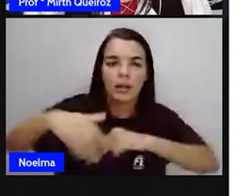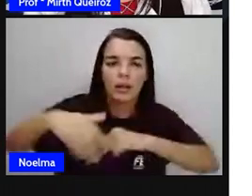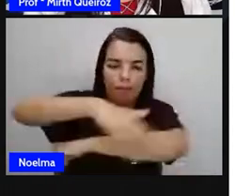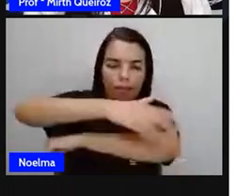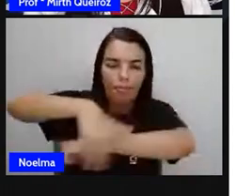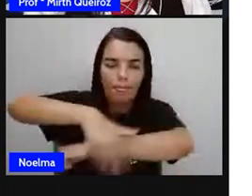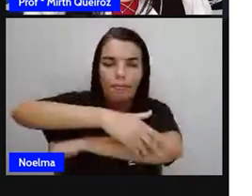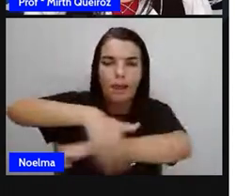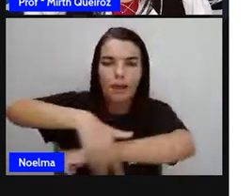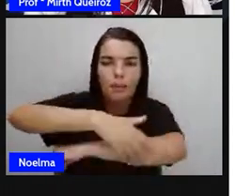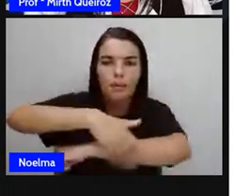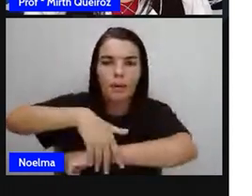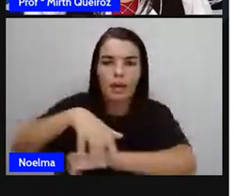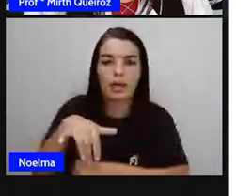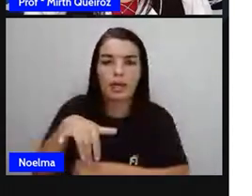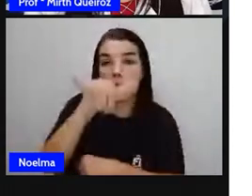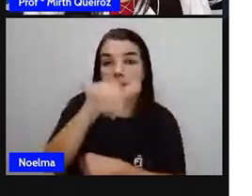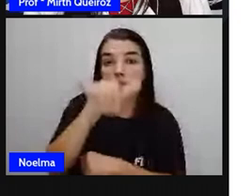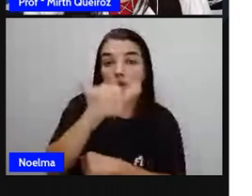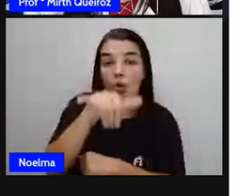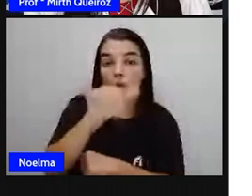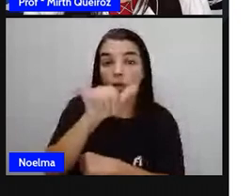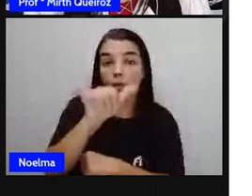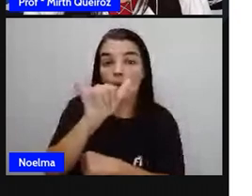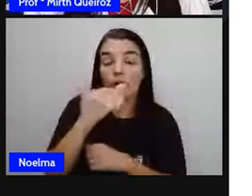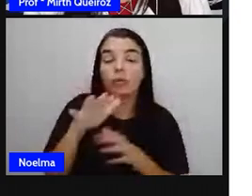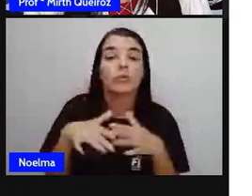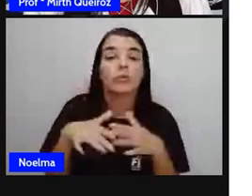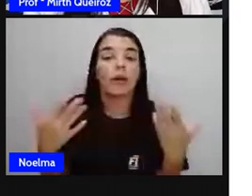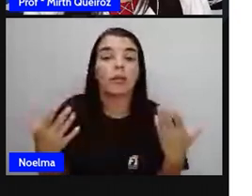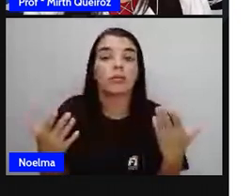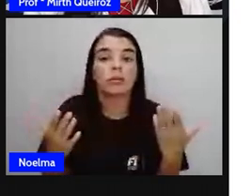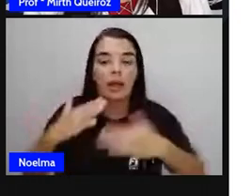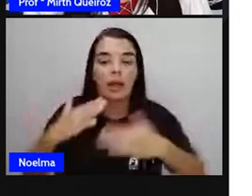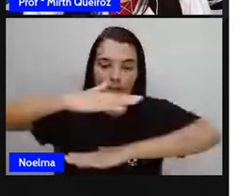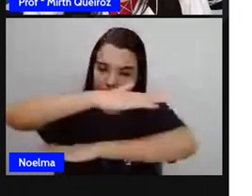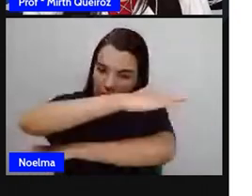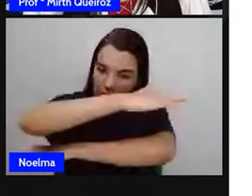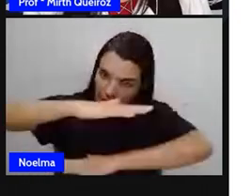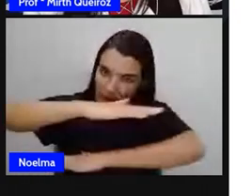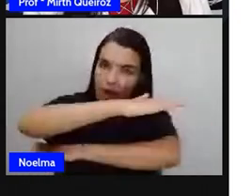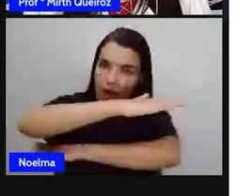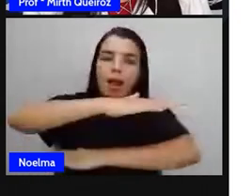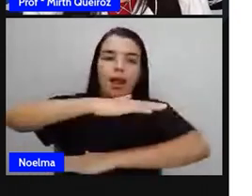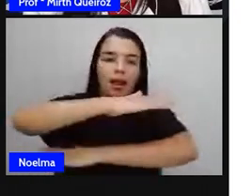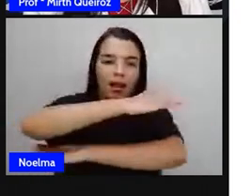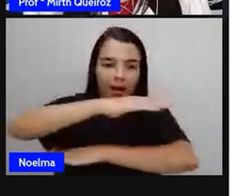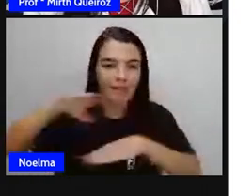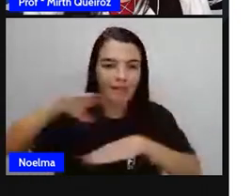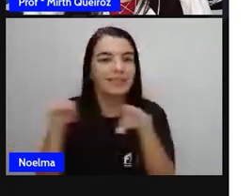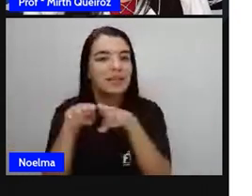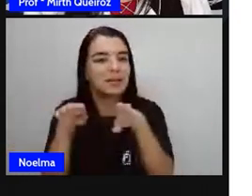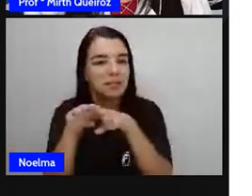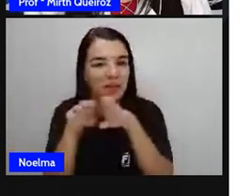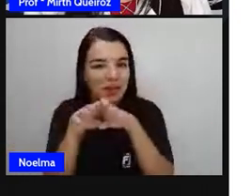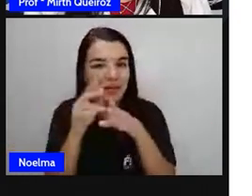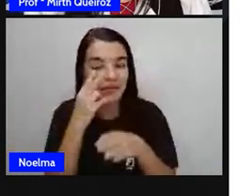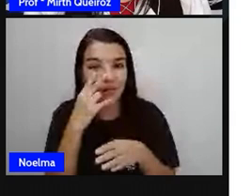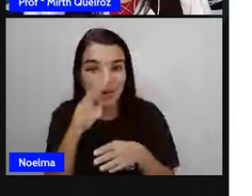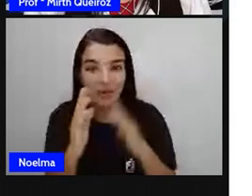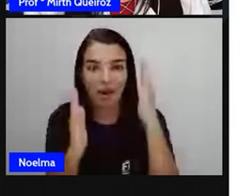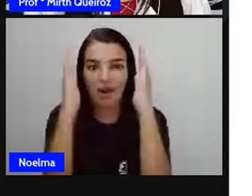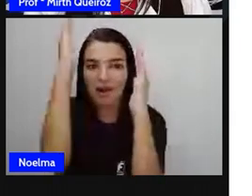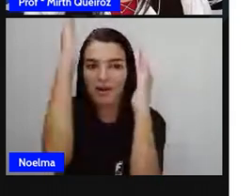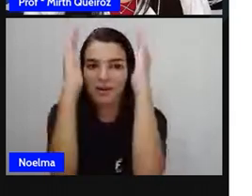Ela vai ser o quê? A X está aqui, a Y está do outro lado. Então, ela é paralela, porque essas duas